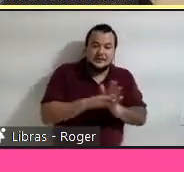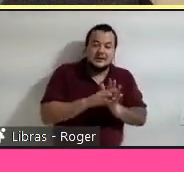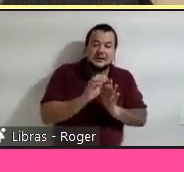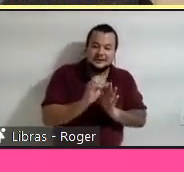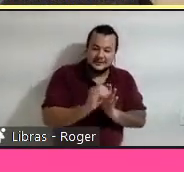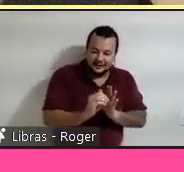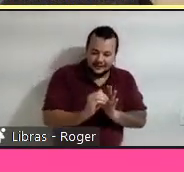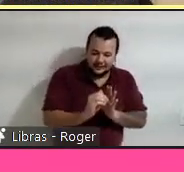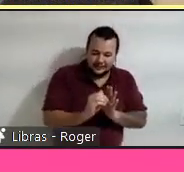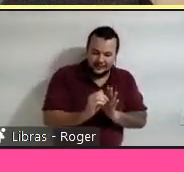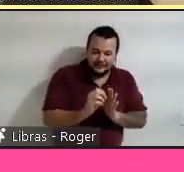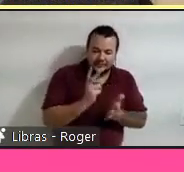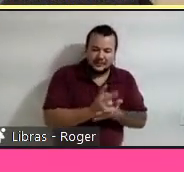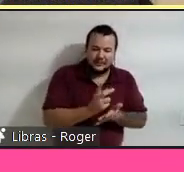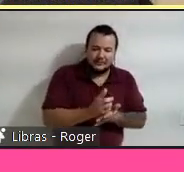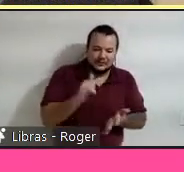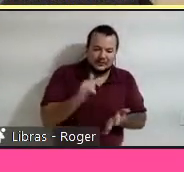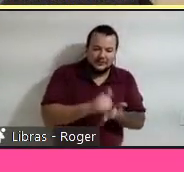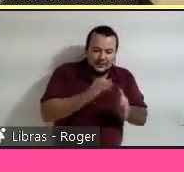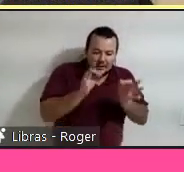implementada a economia circular.